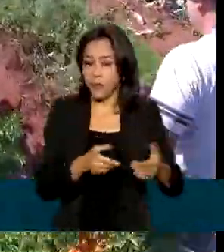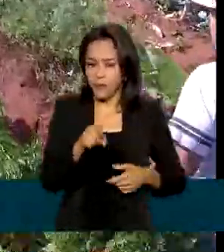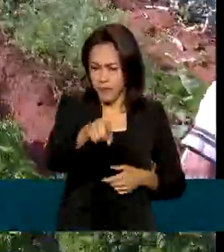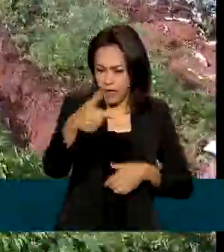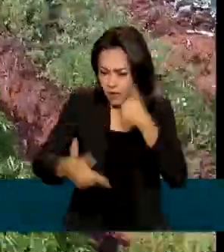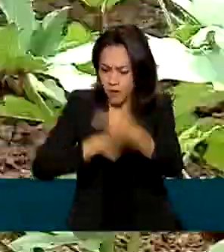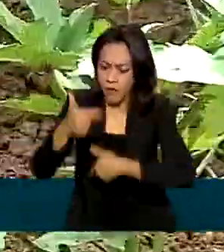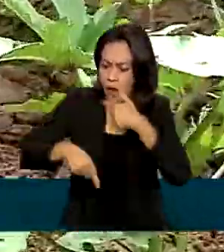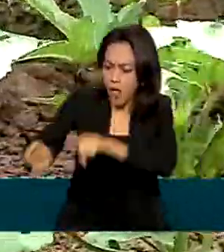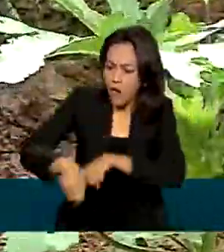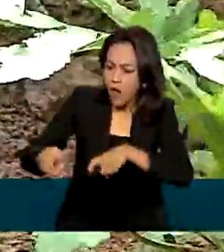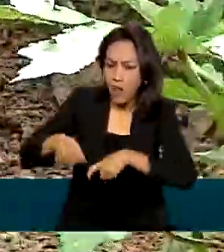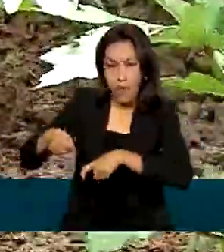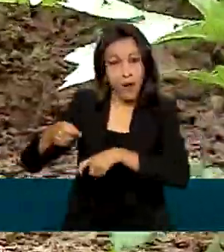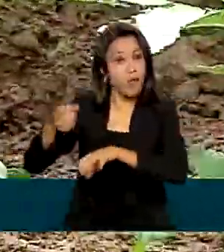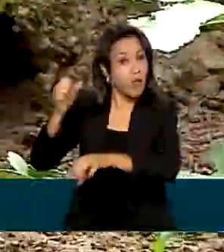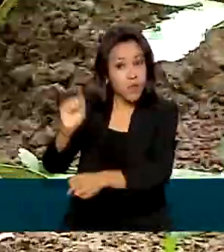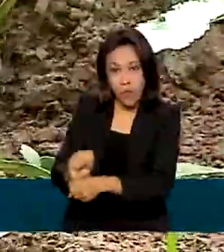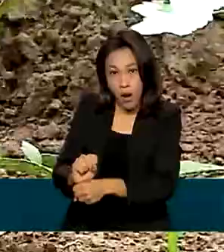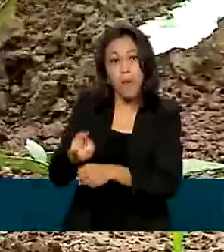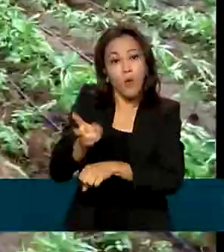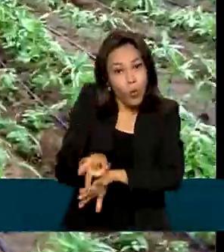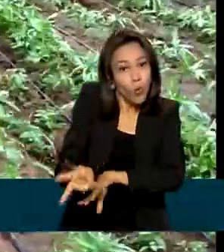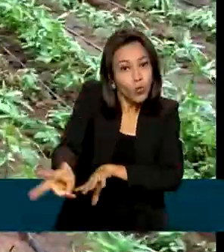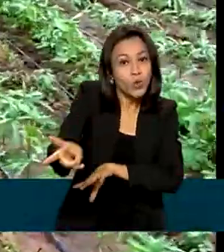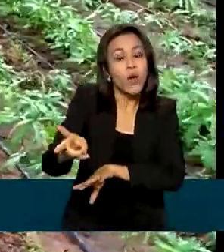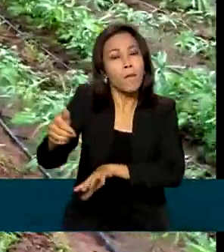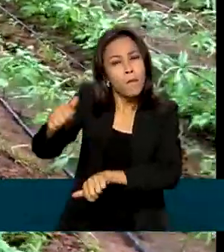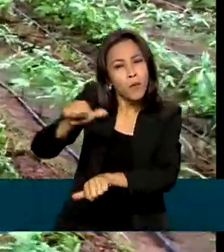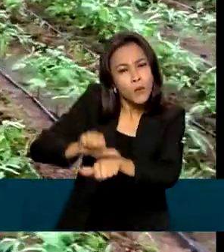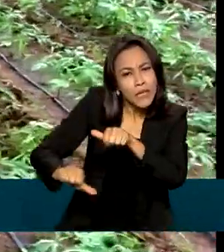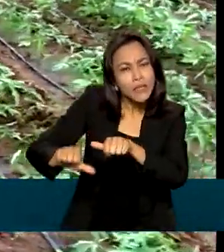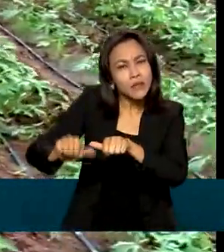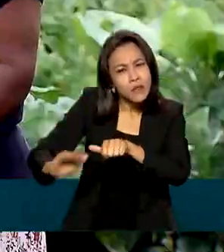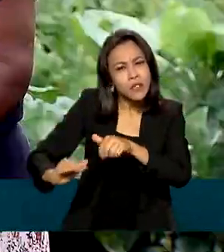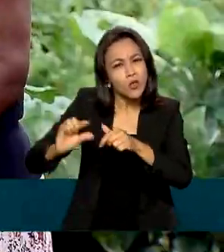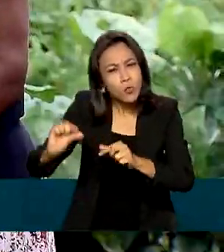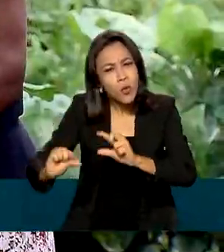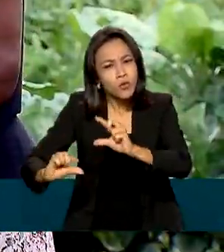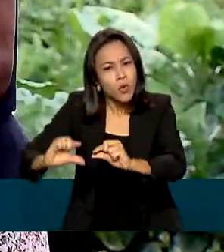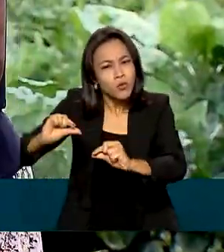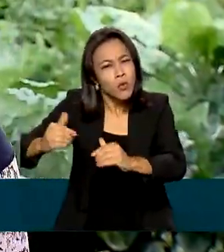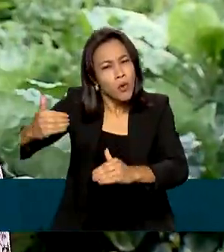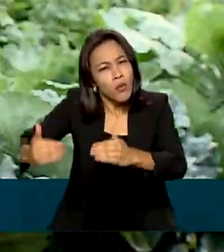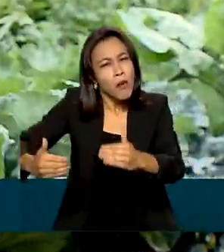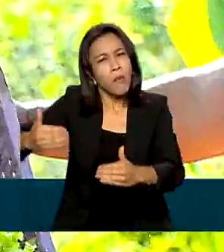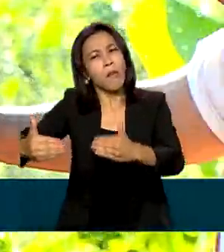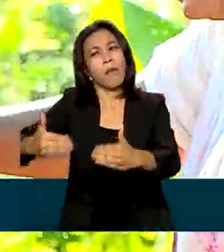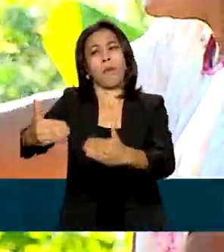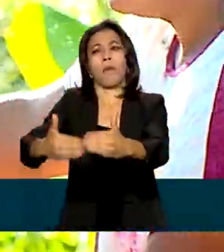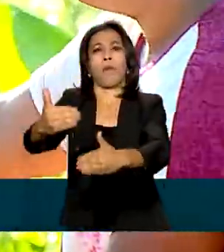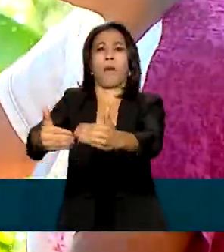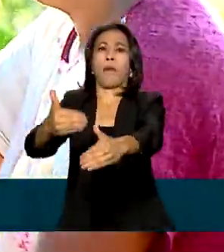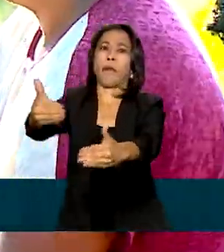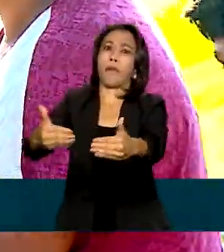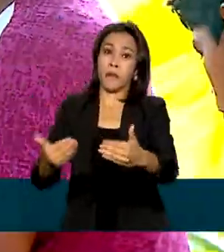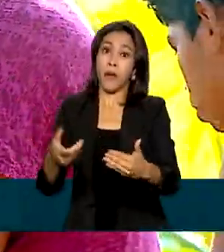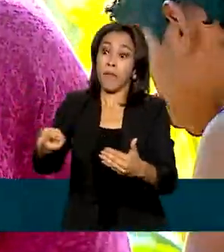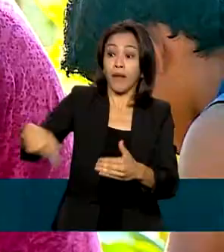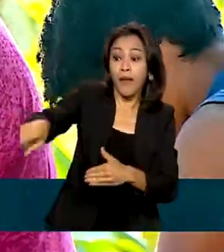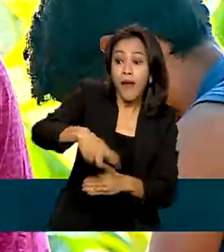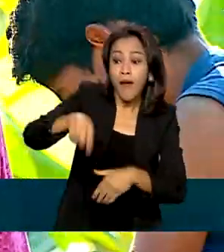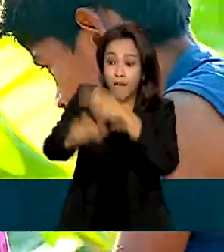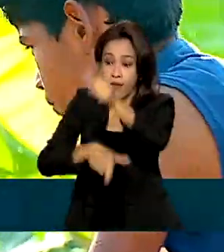não parar, a mudança está sendo feita de forma gradativa, o que vai garantir que o acesso dos